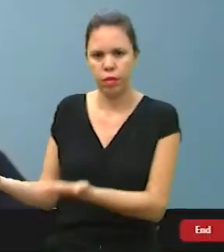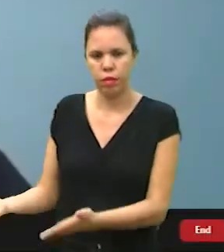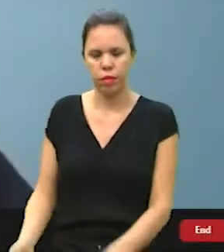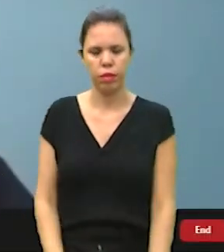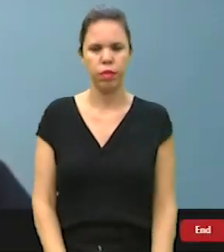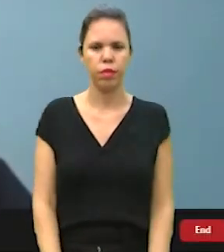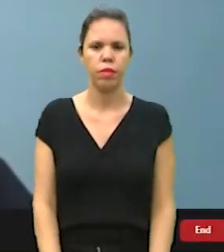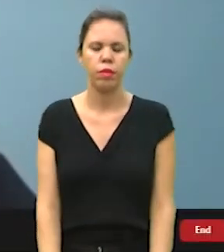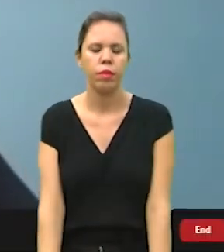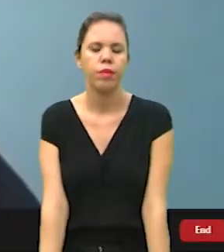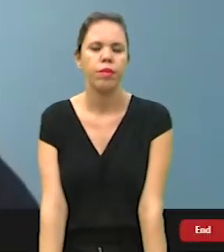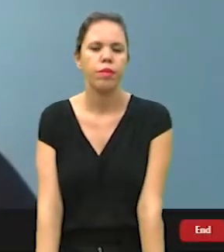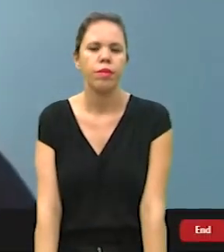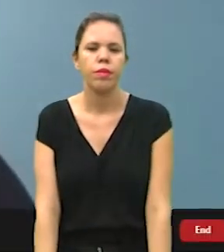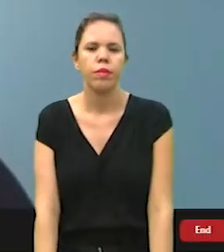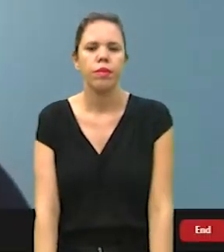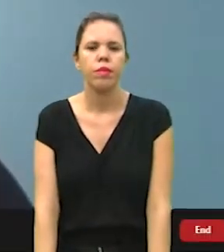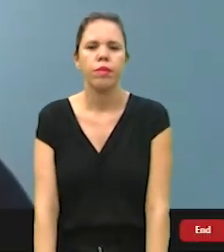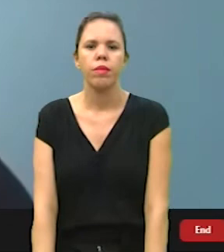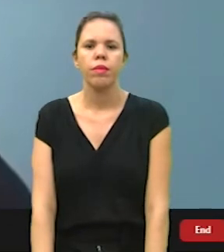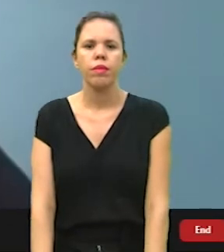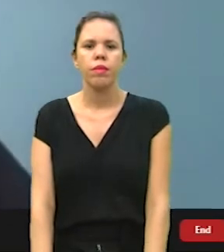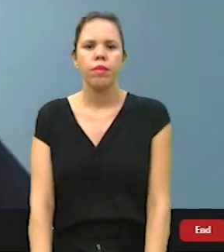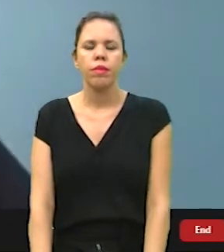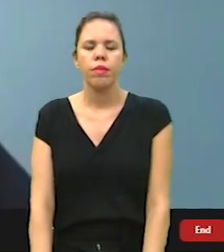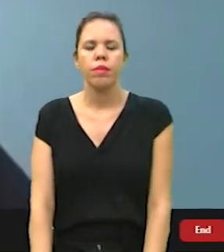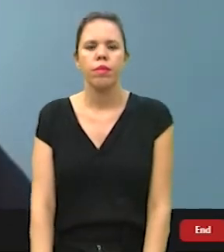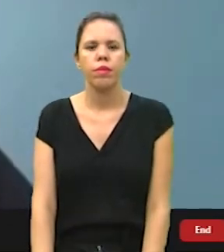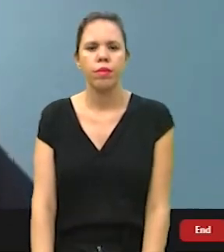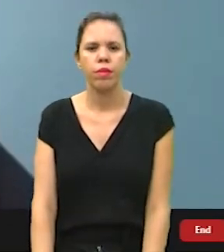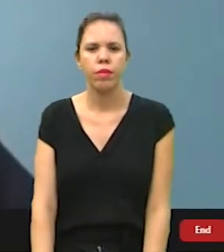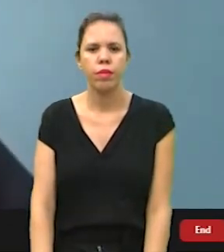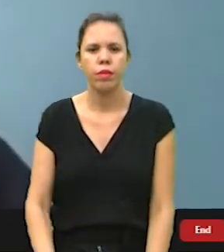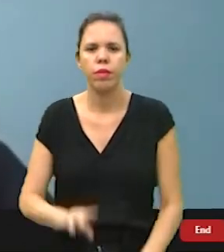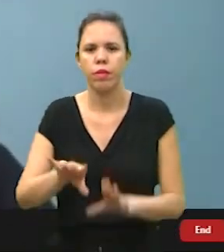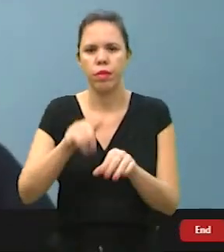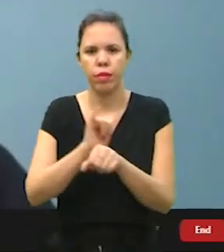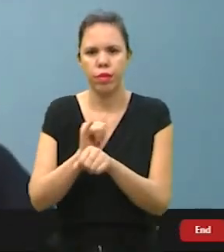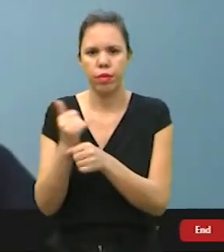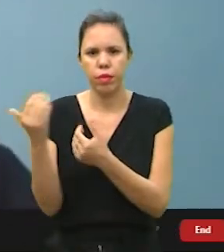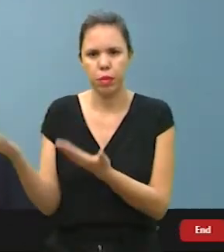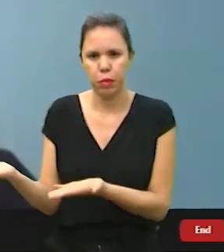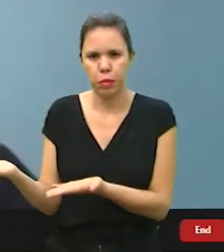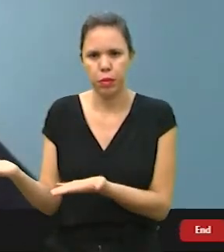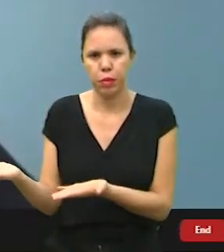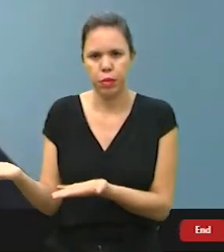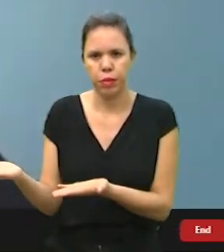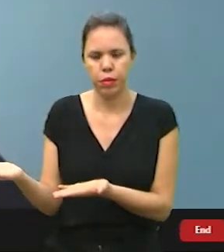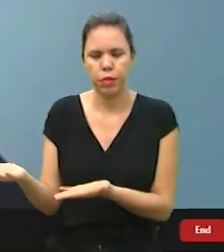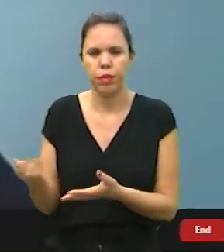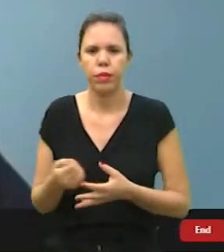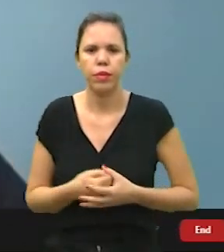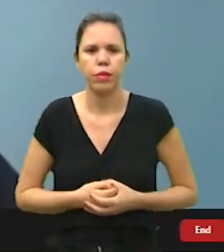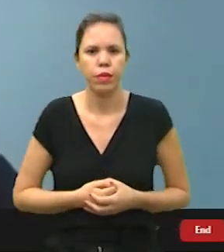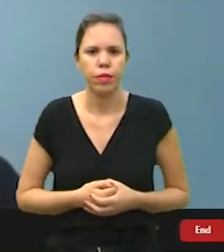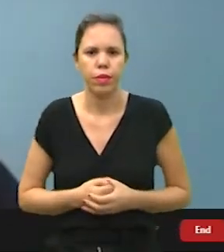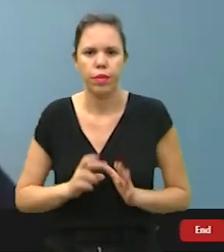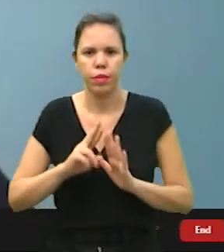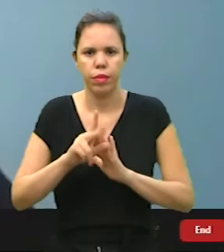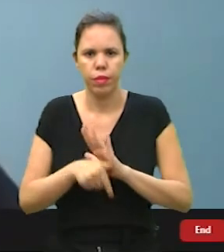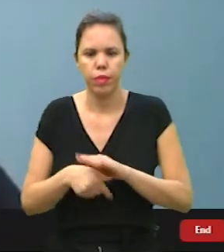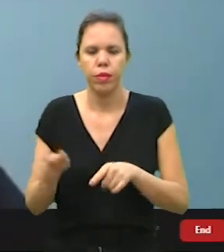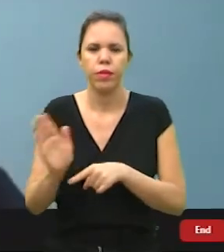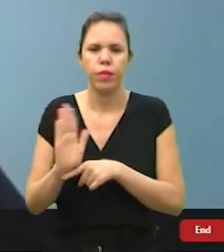.gelonabagagem.com e o YouTube, que é o Gelo na Bagagem.